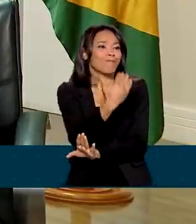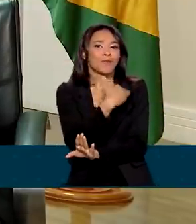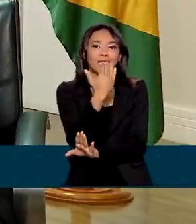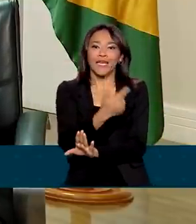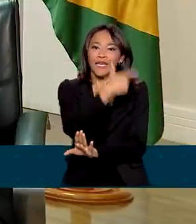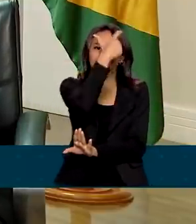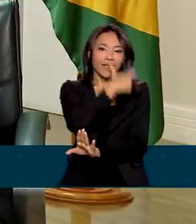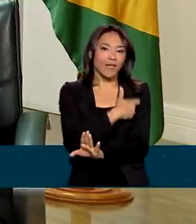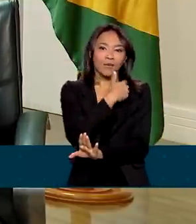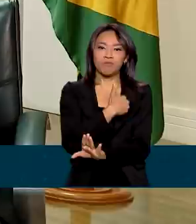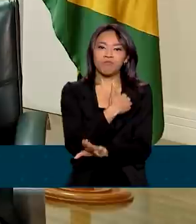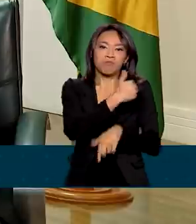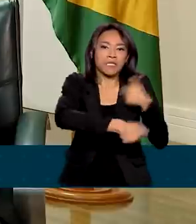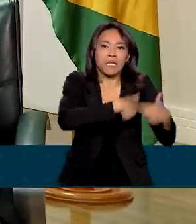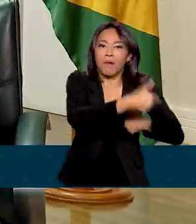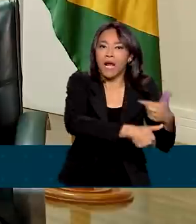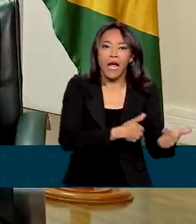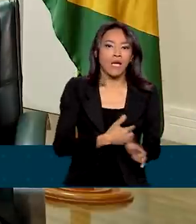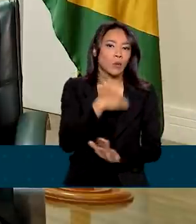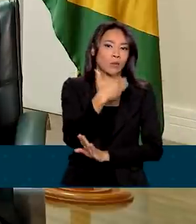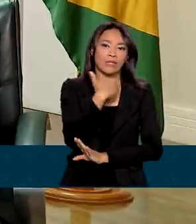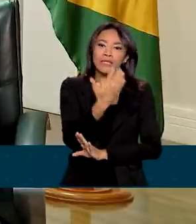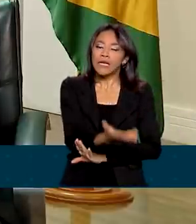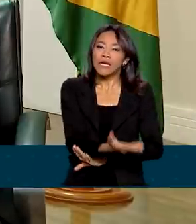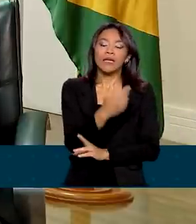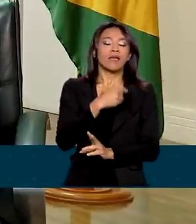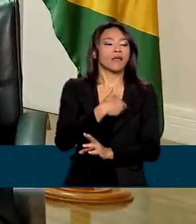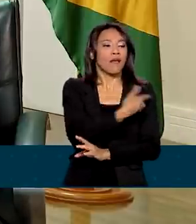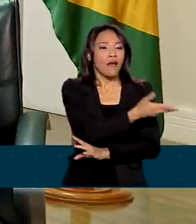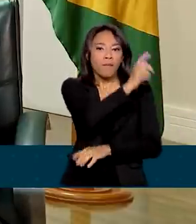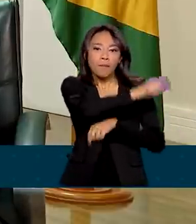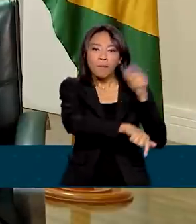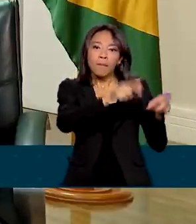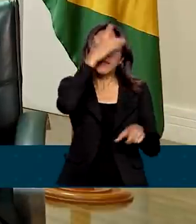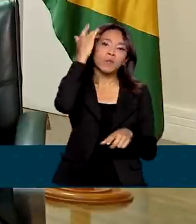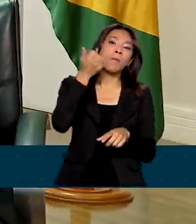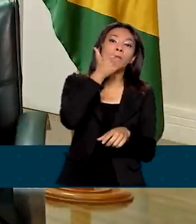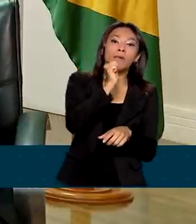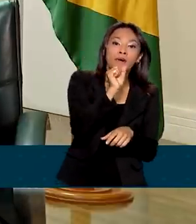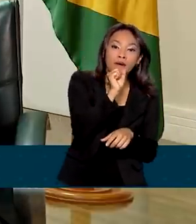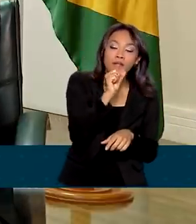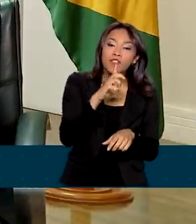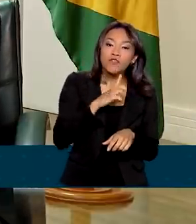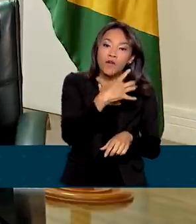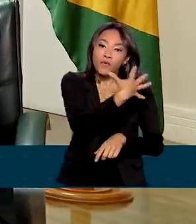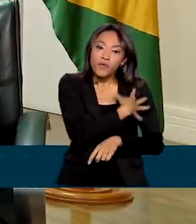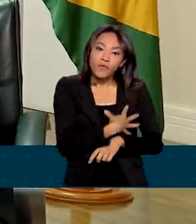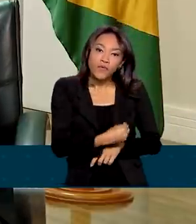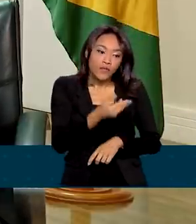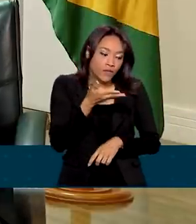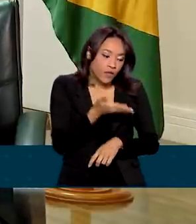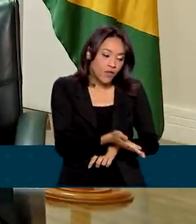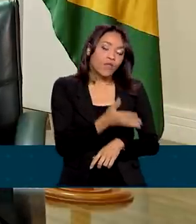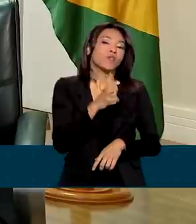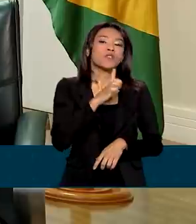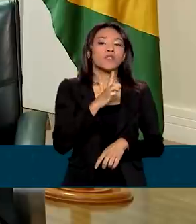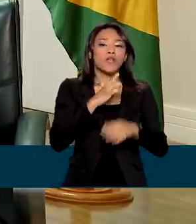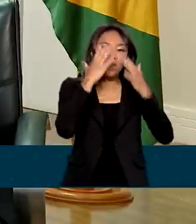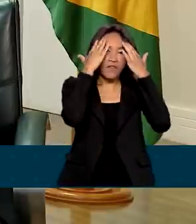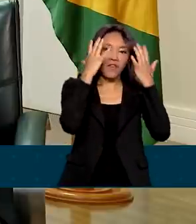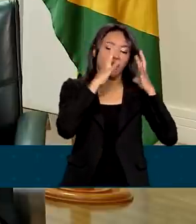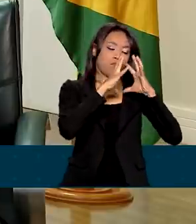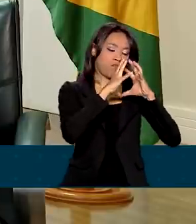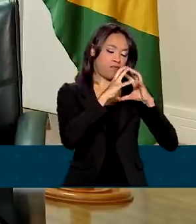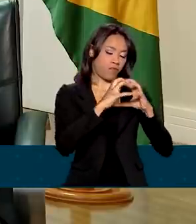desenvolver suas atividades. Muitas pessoas também, por exemplo, mães que tiveram filhos com microcefalia em